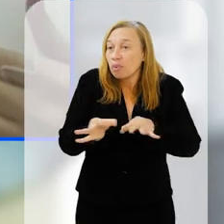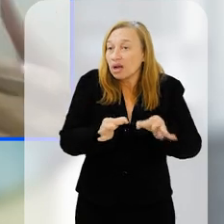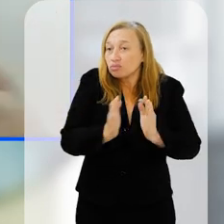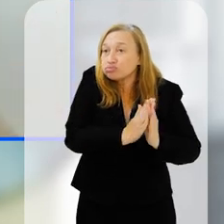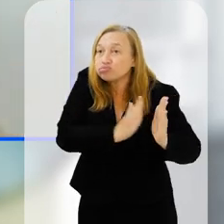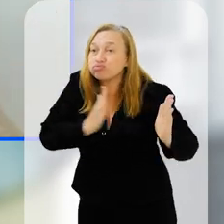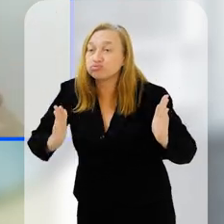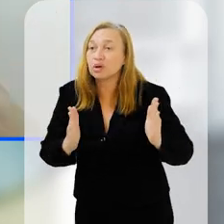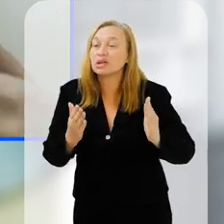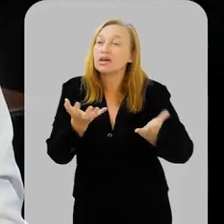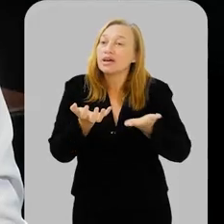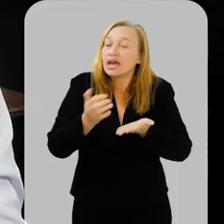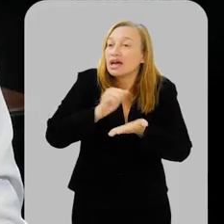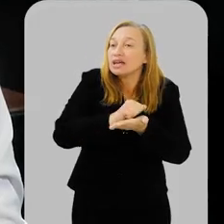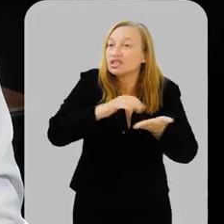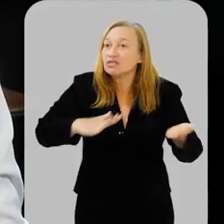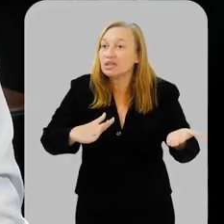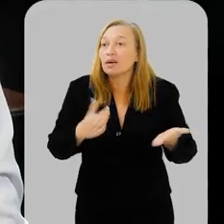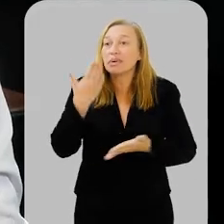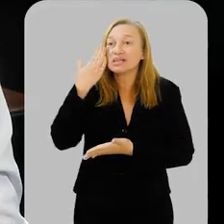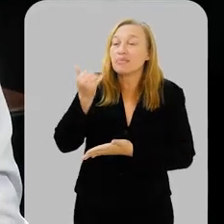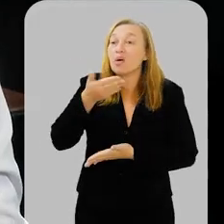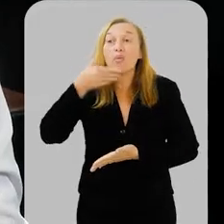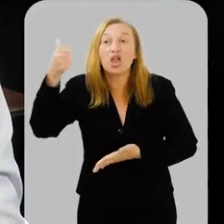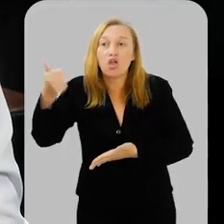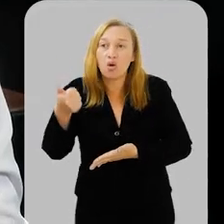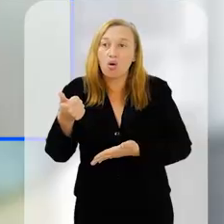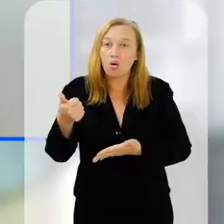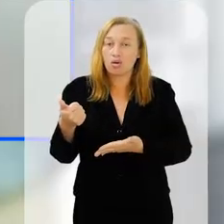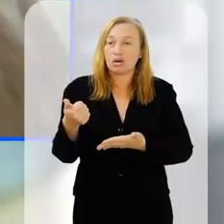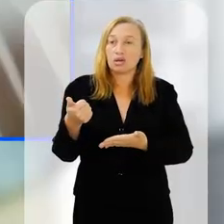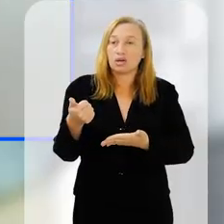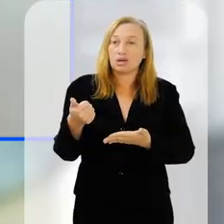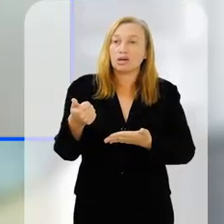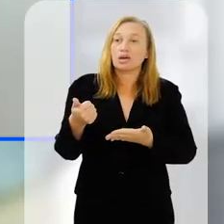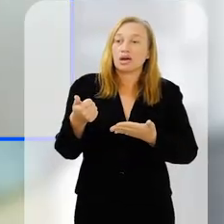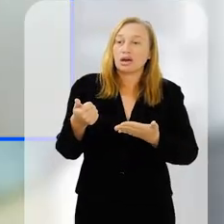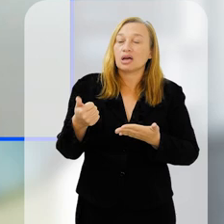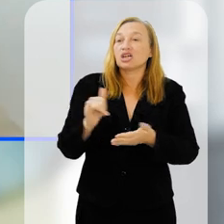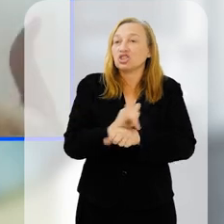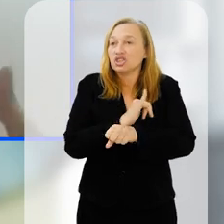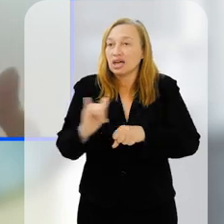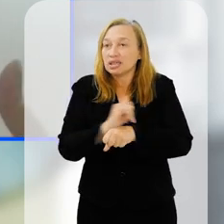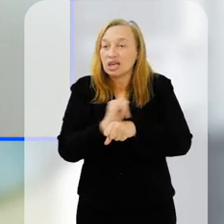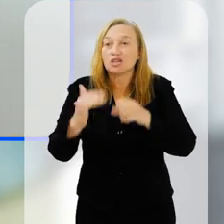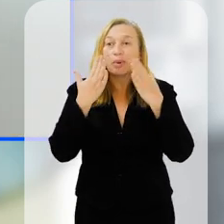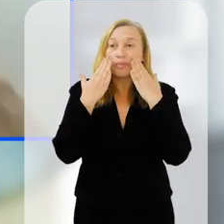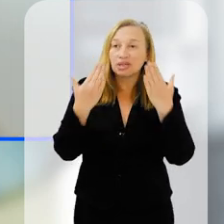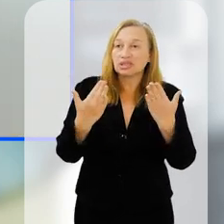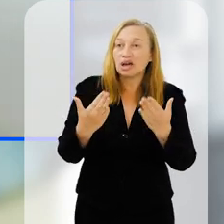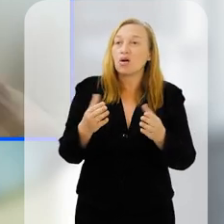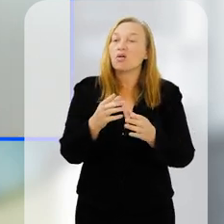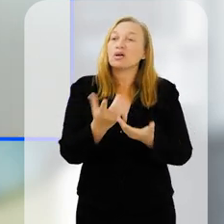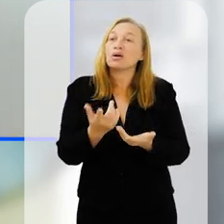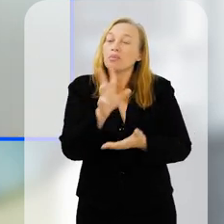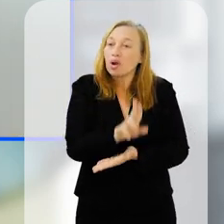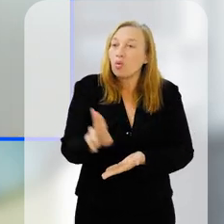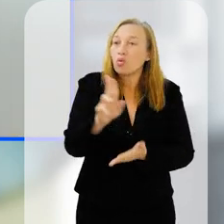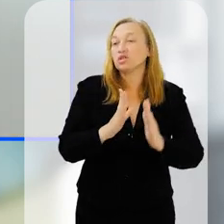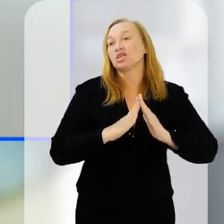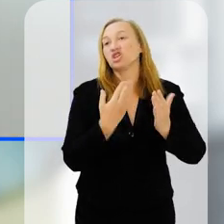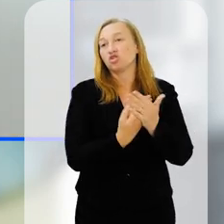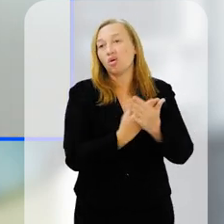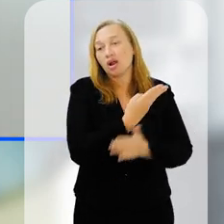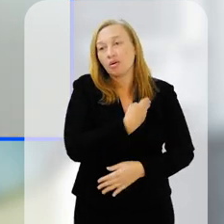longo prazo, a gente quer otimizar essas atividades para saber a melhor maneira de apresentar isso enquanto uma ferramenta para a